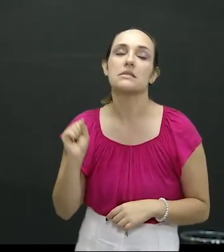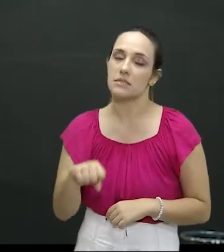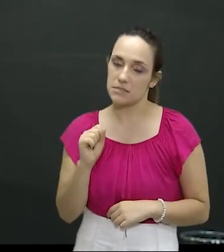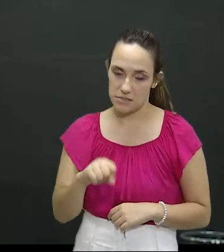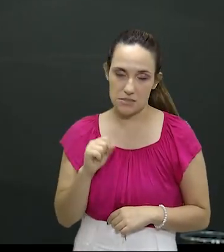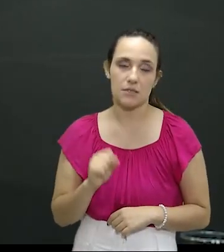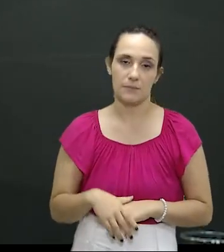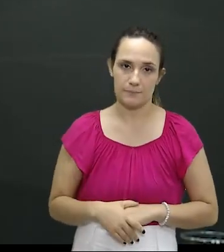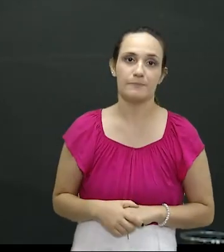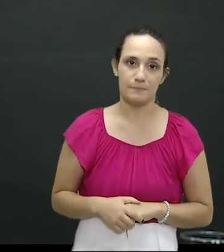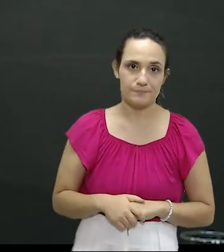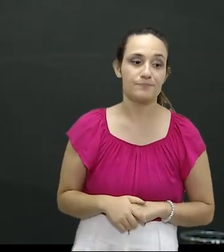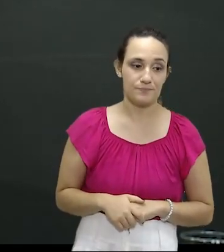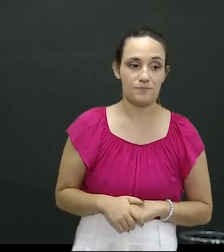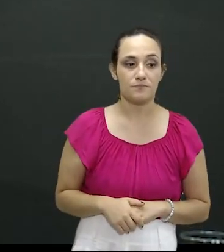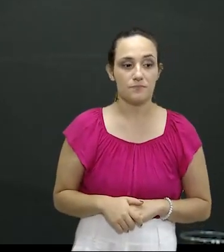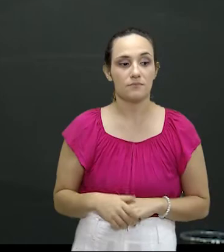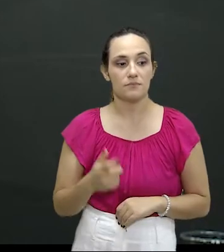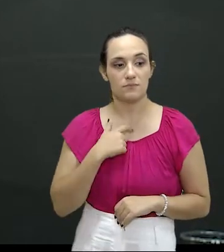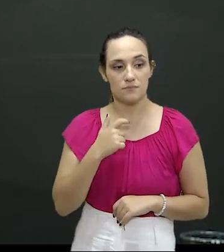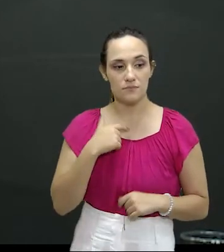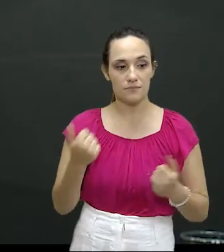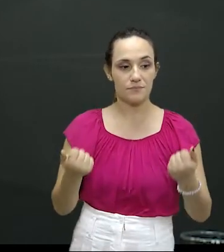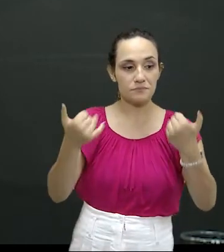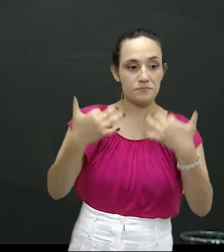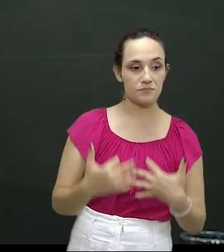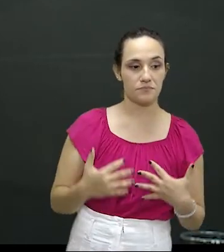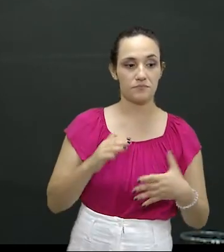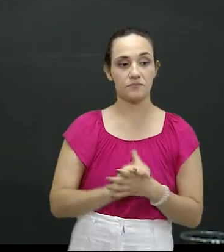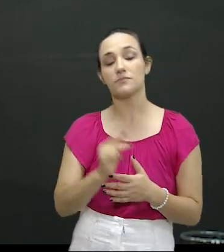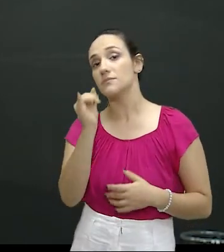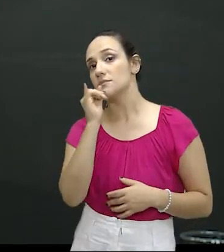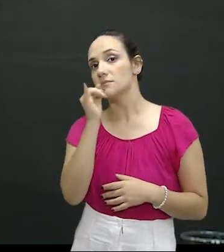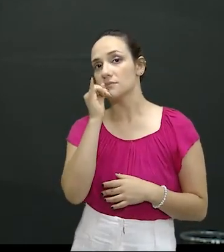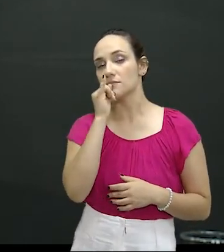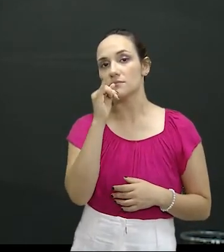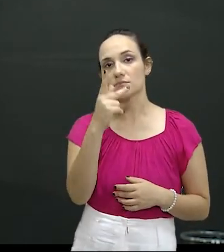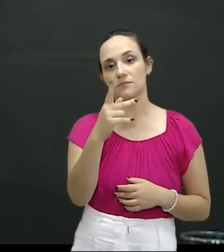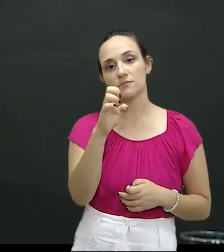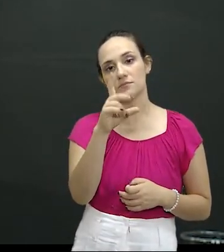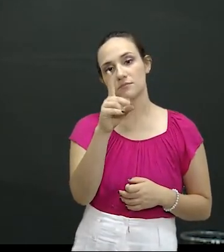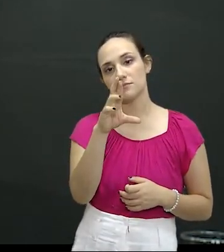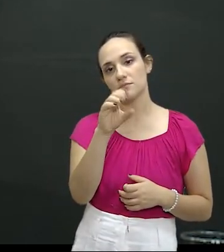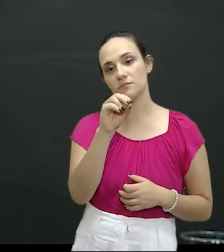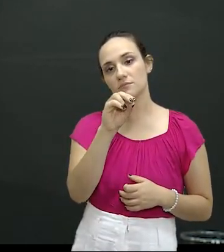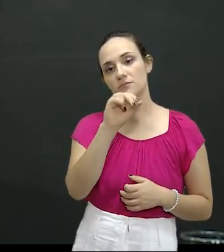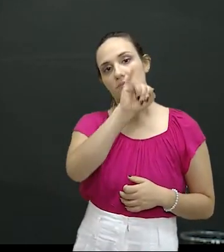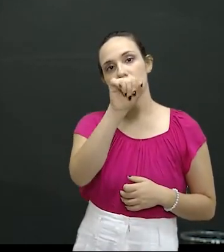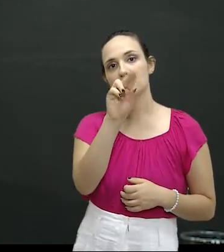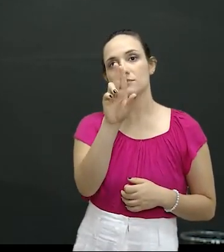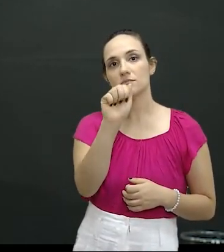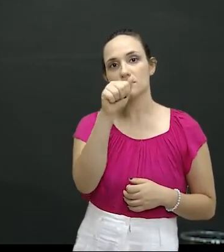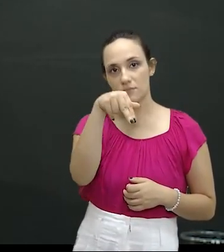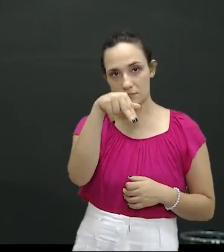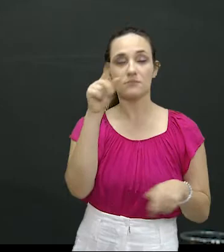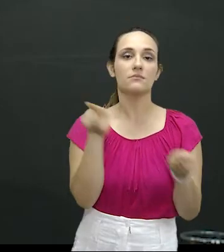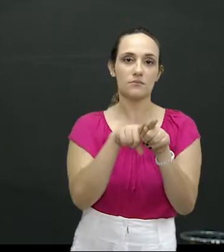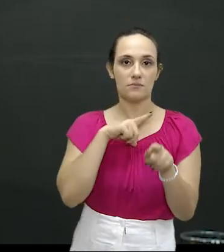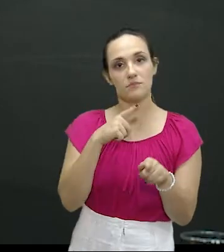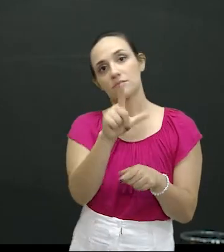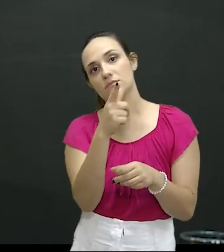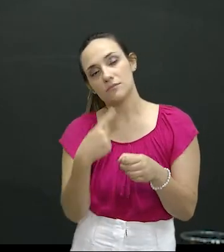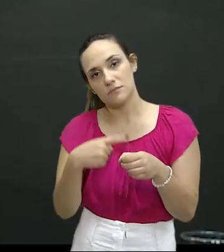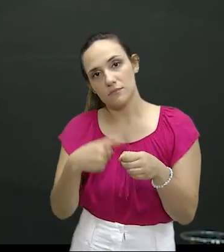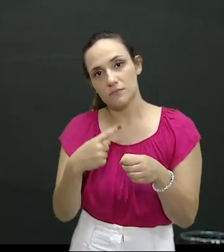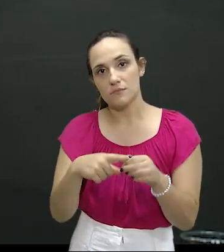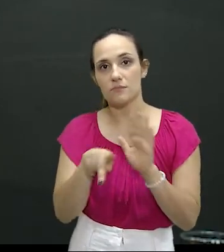questão, tratando aqui Pedro Arranca Baleiro, especificamente, Capitão Barro também ali que faz fronteira com o Coronel Sapucaia, ela não